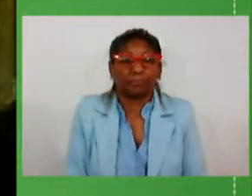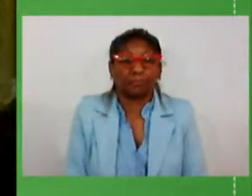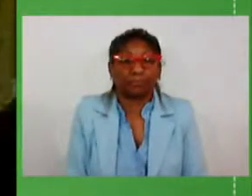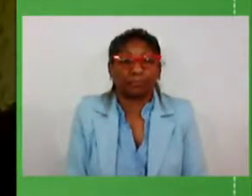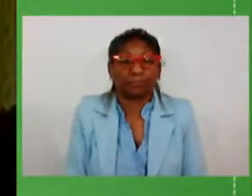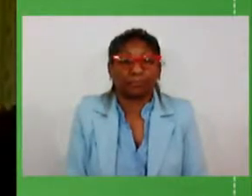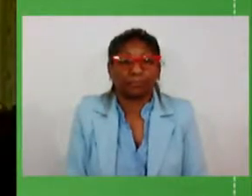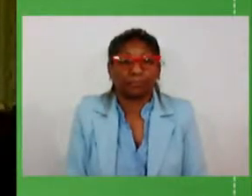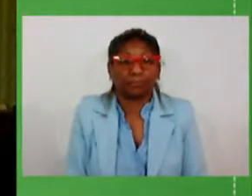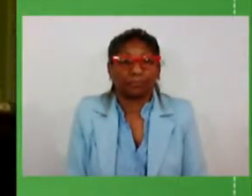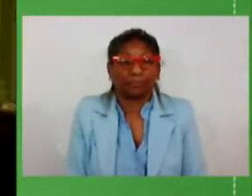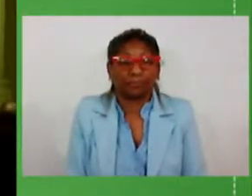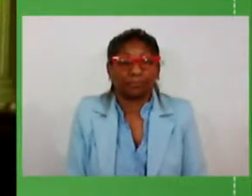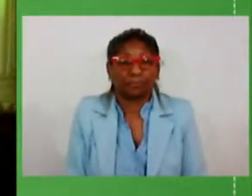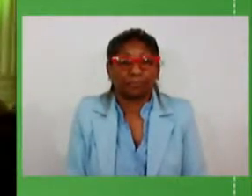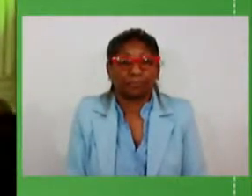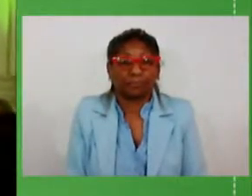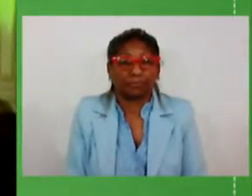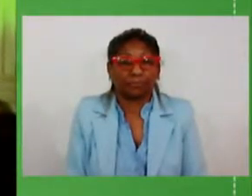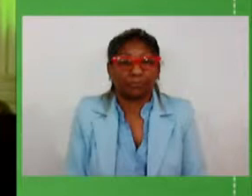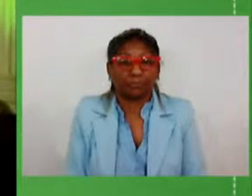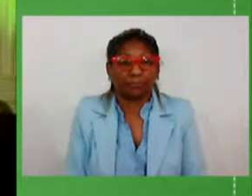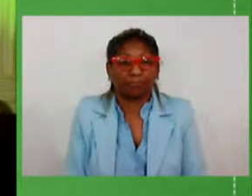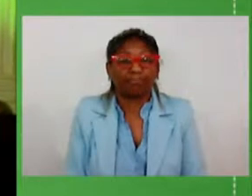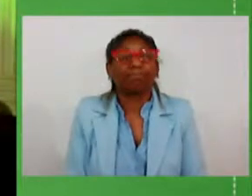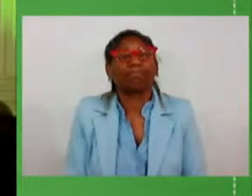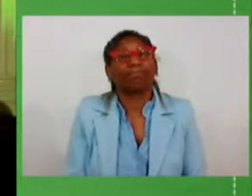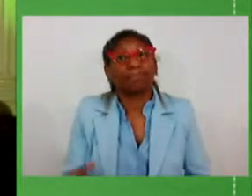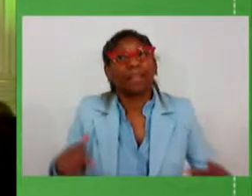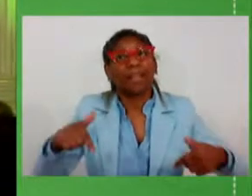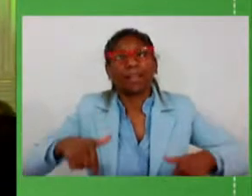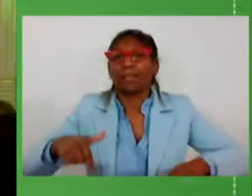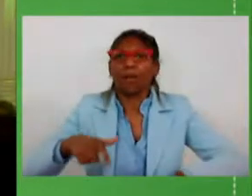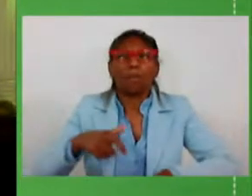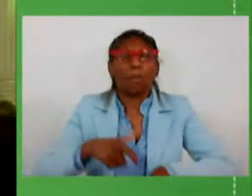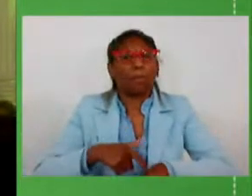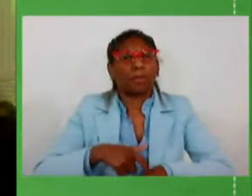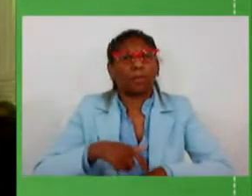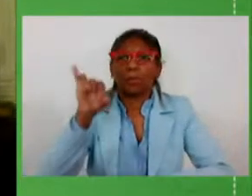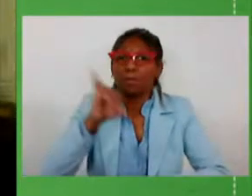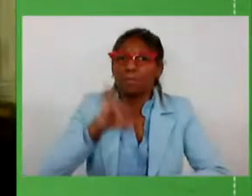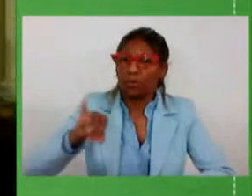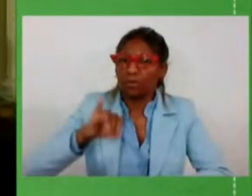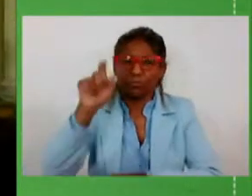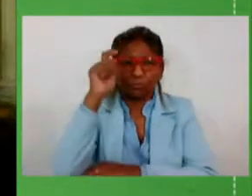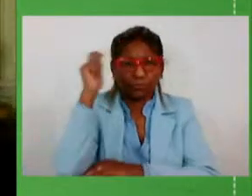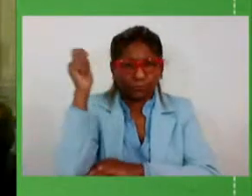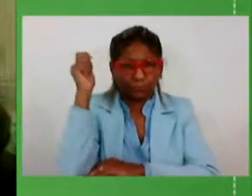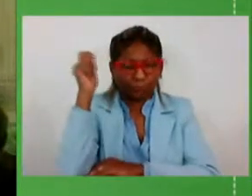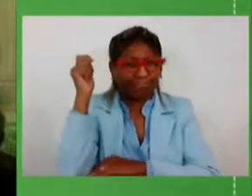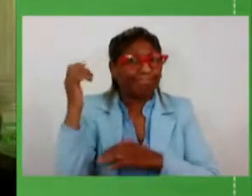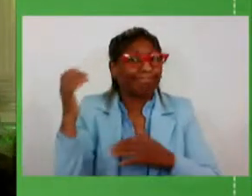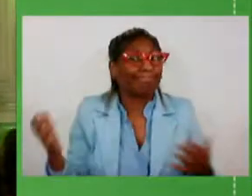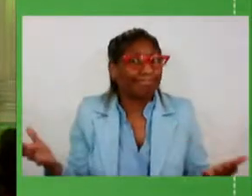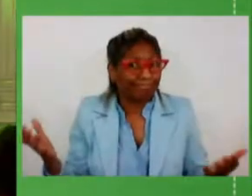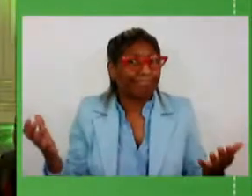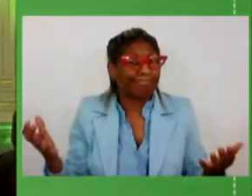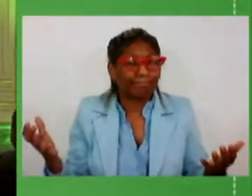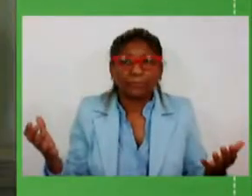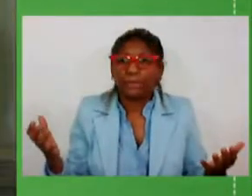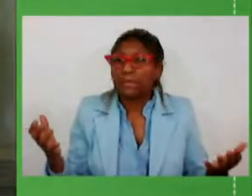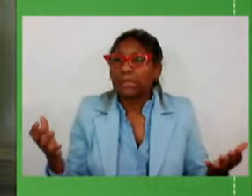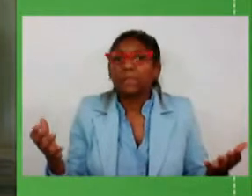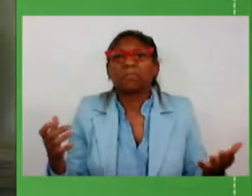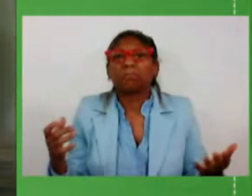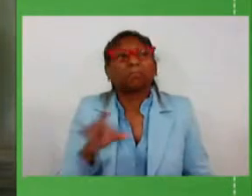bom sem dúvida é um momento extremamente importante para o Rio Grande e os reconhecimentos aqui